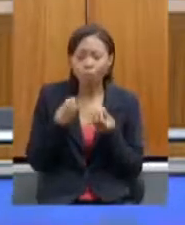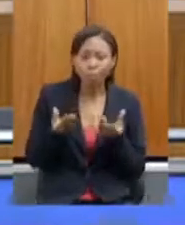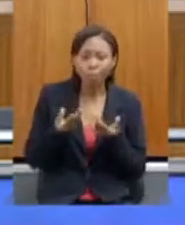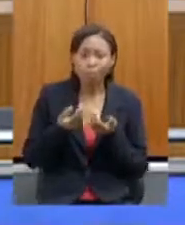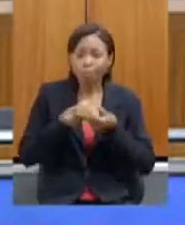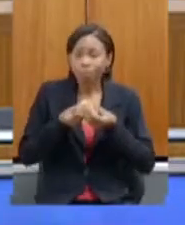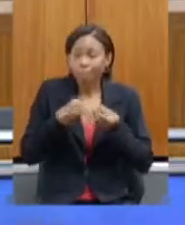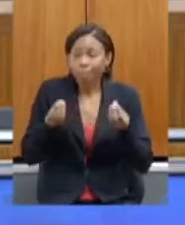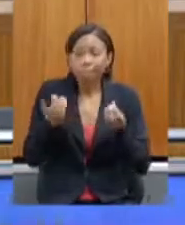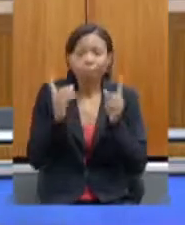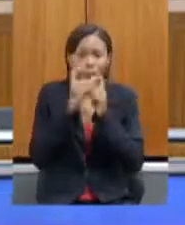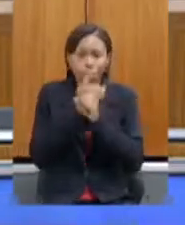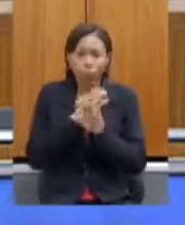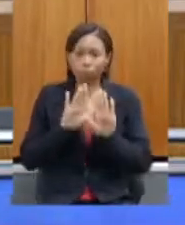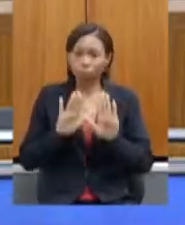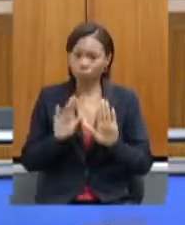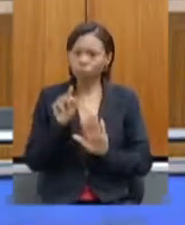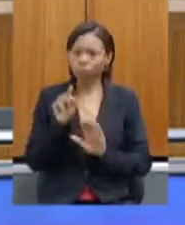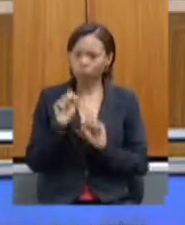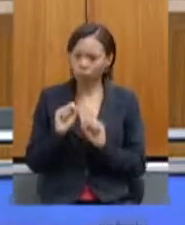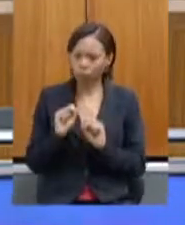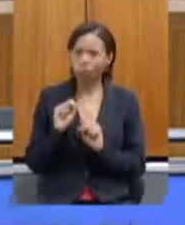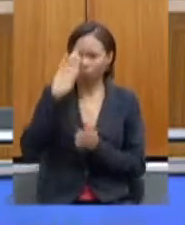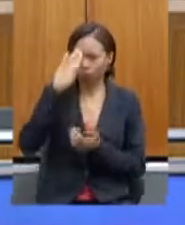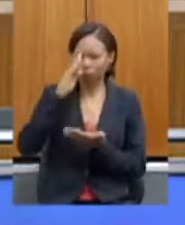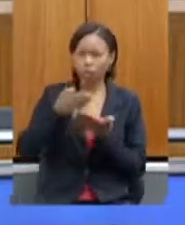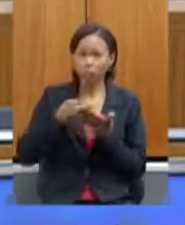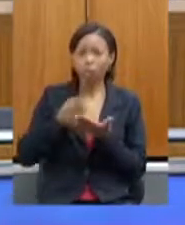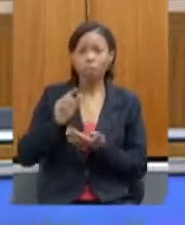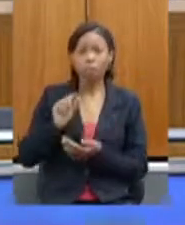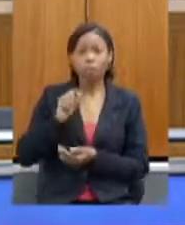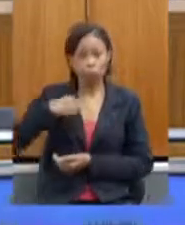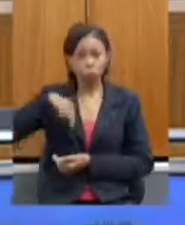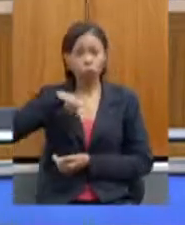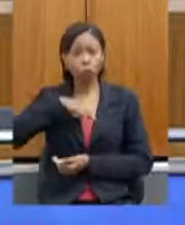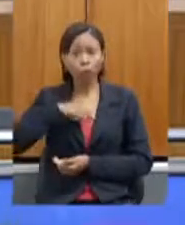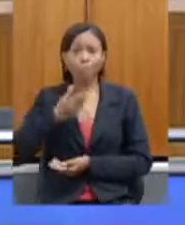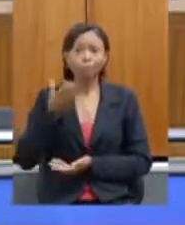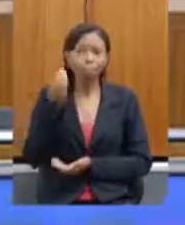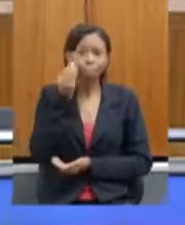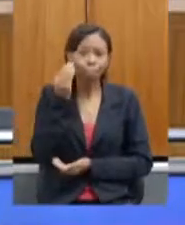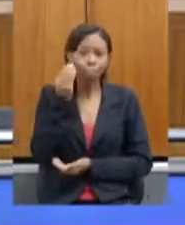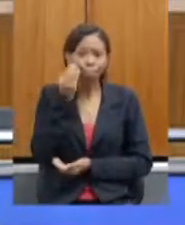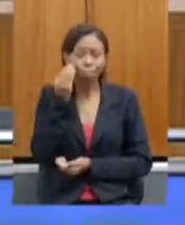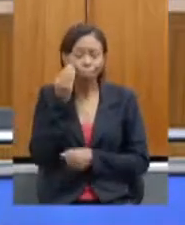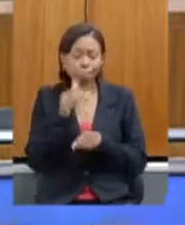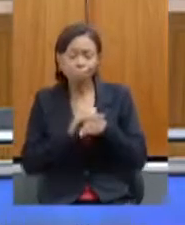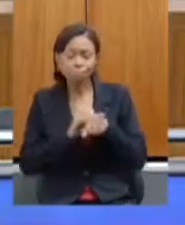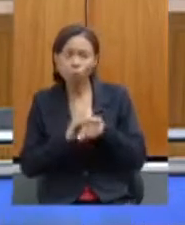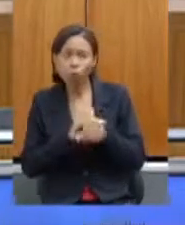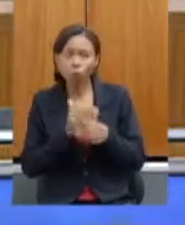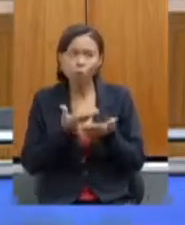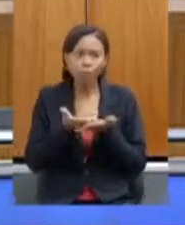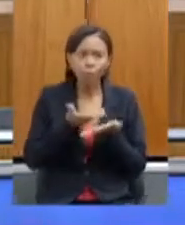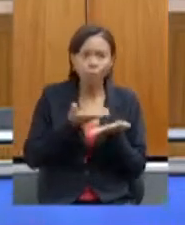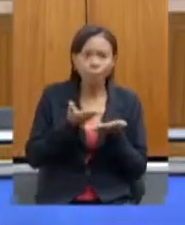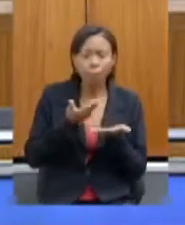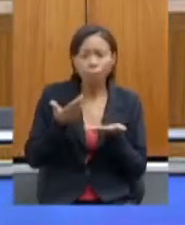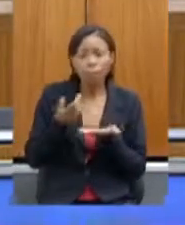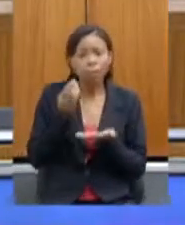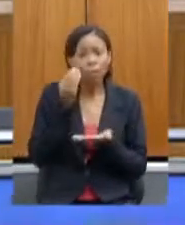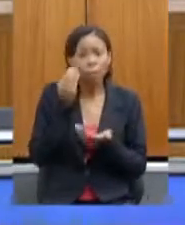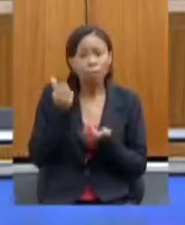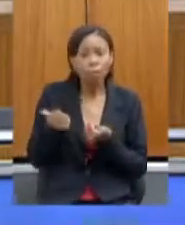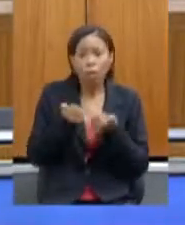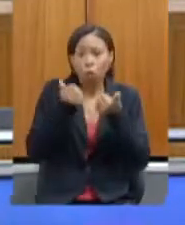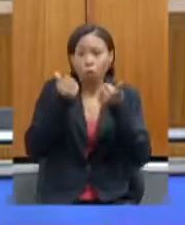pode estar seguro que nós estamos sempre todas conversando e buscando caminhos para melhorar a vida